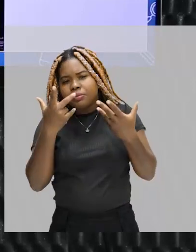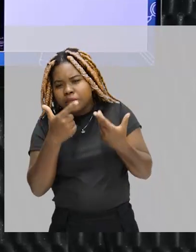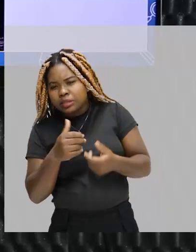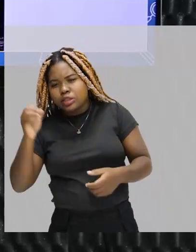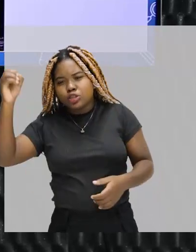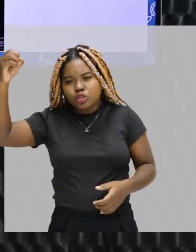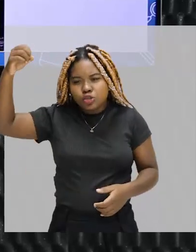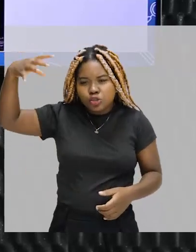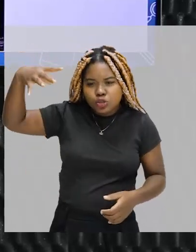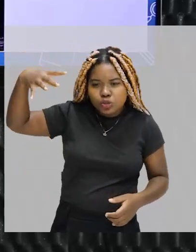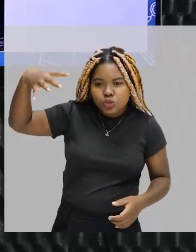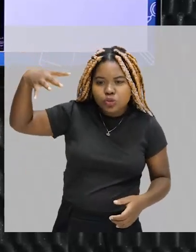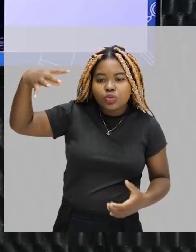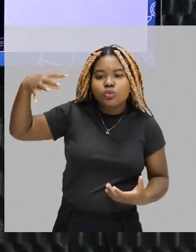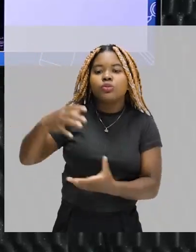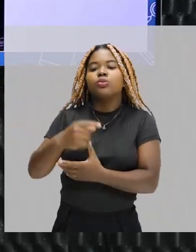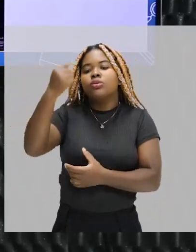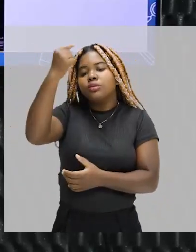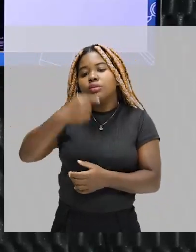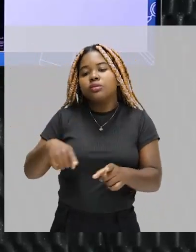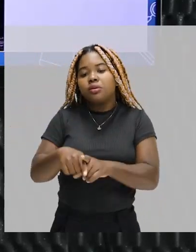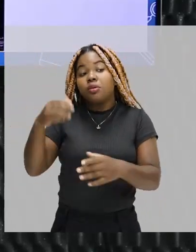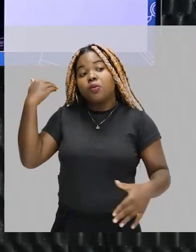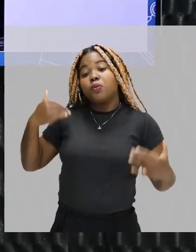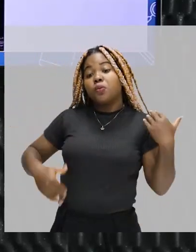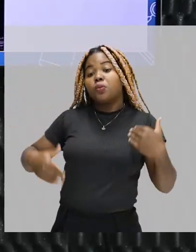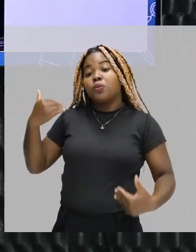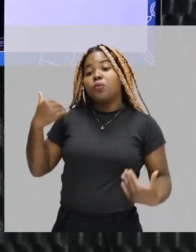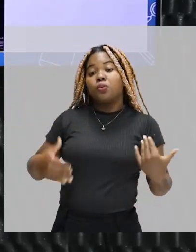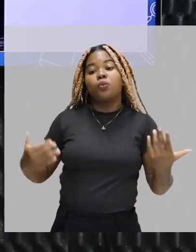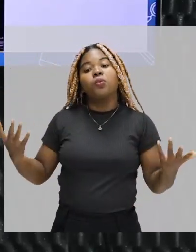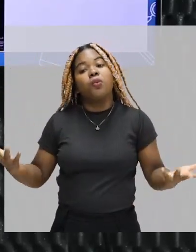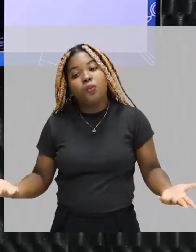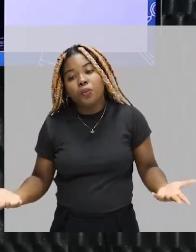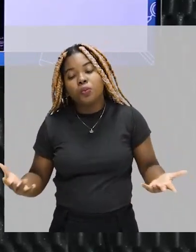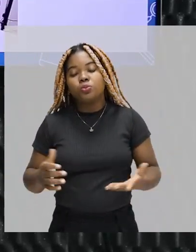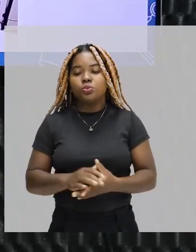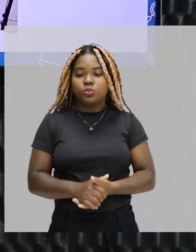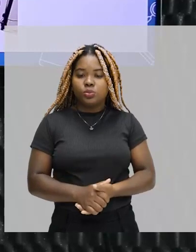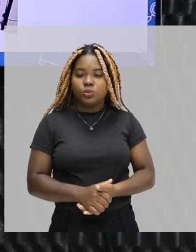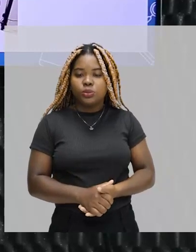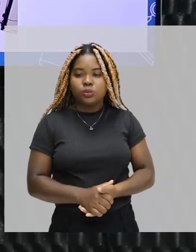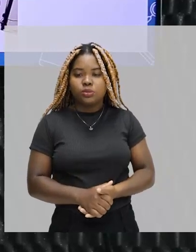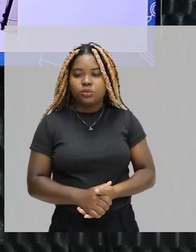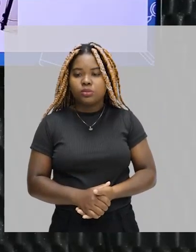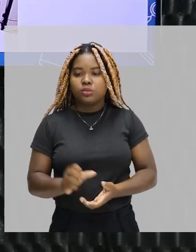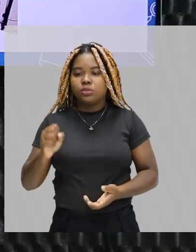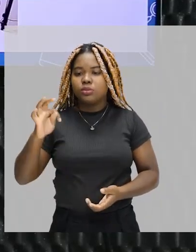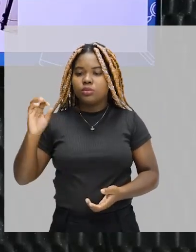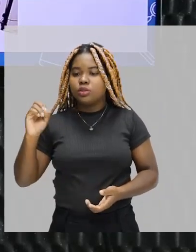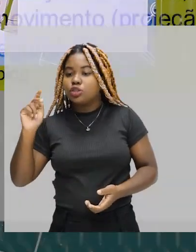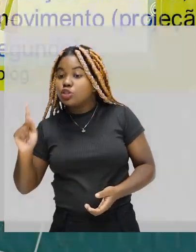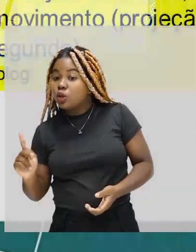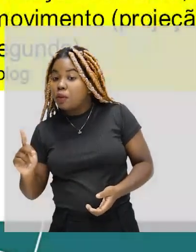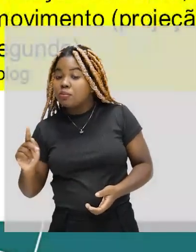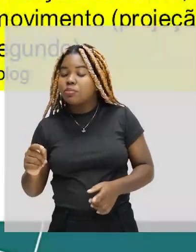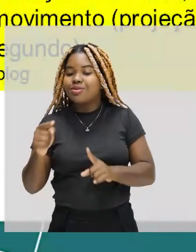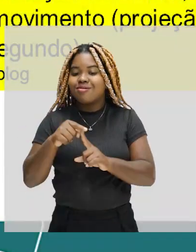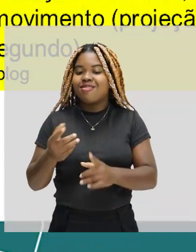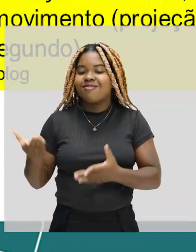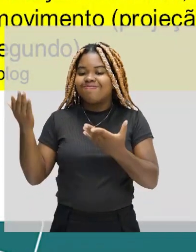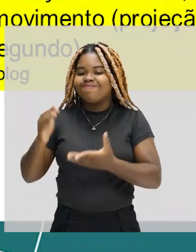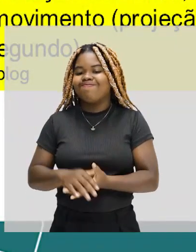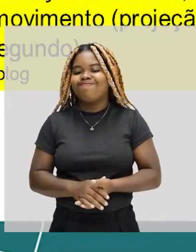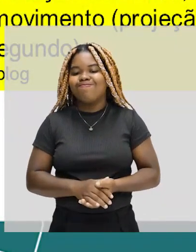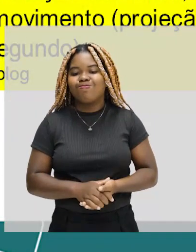falei para vocês? Contraposição, imagem e o corpo humano como elemento referencial. Stop motion. Bom, isso aqui já